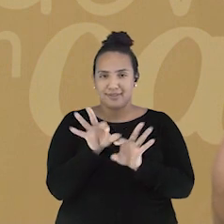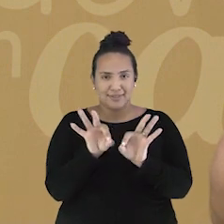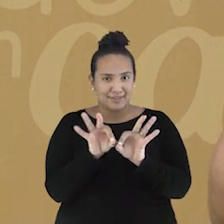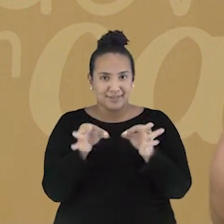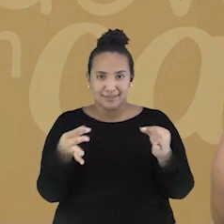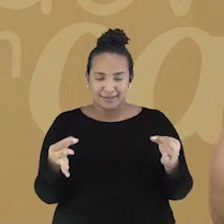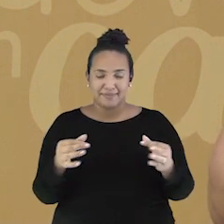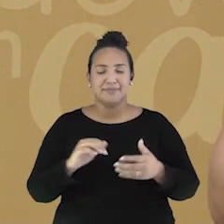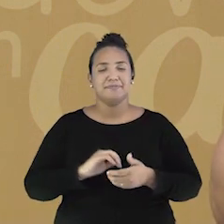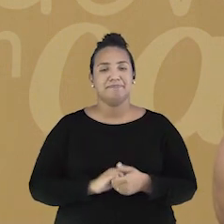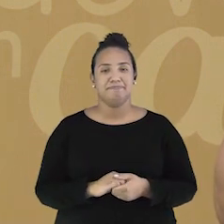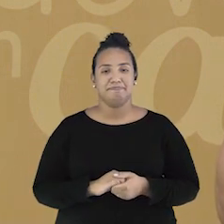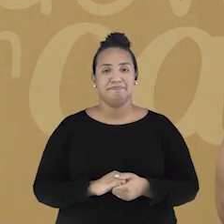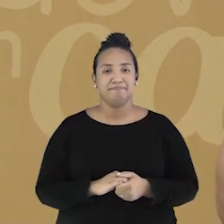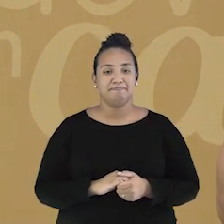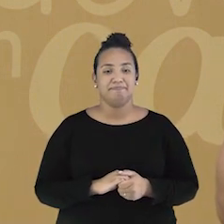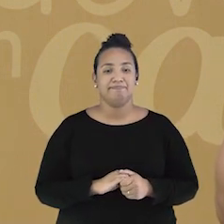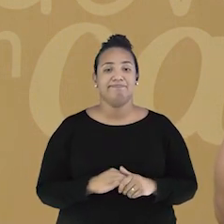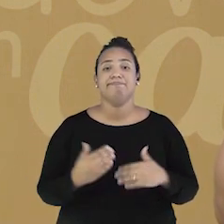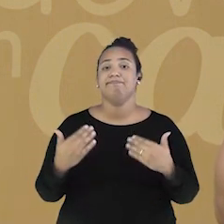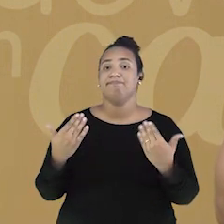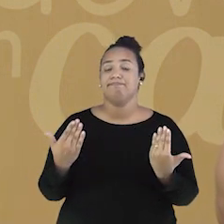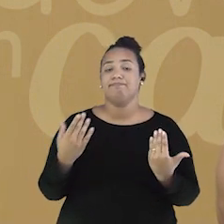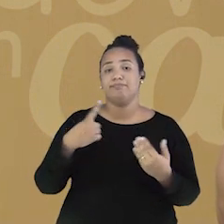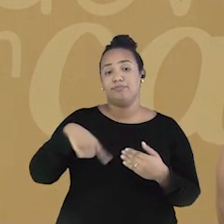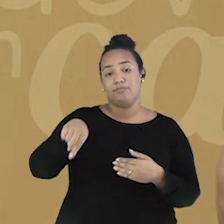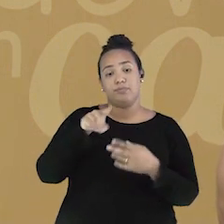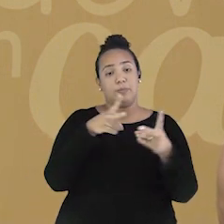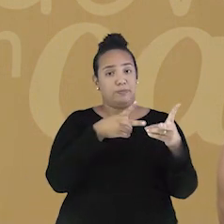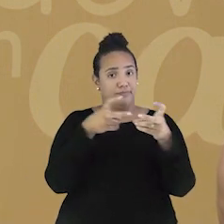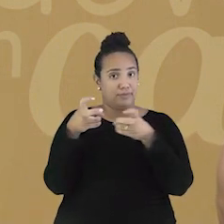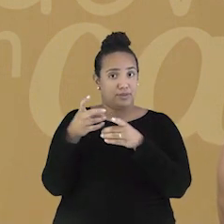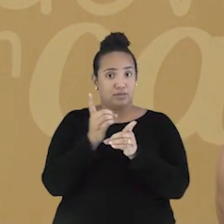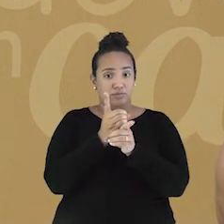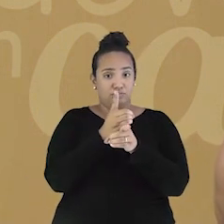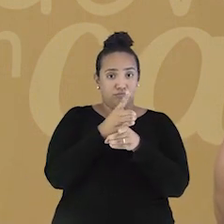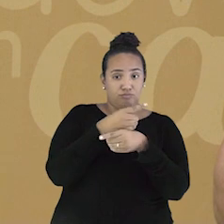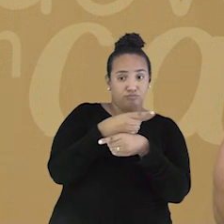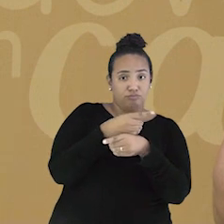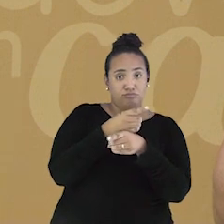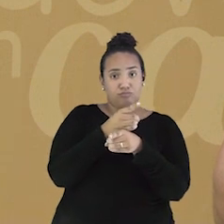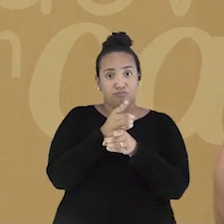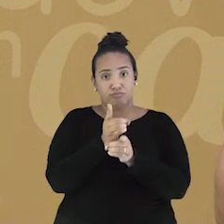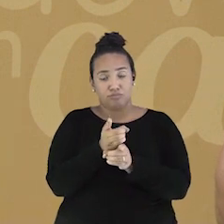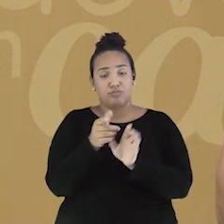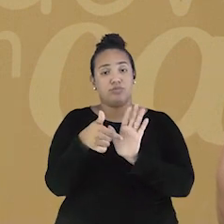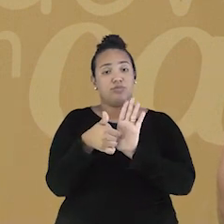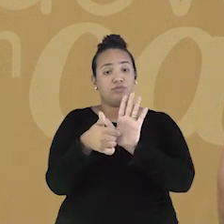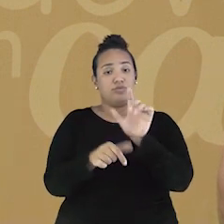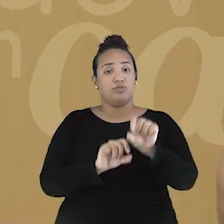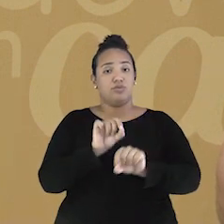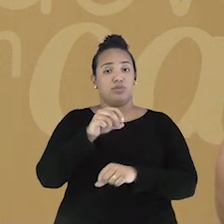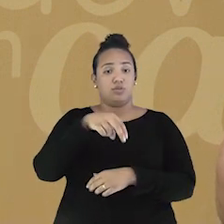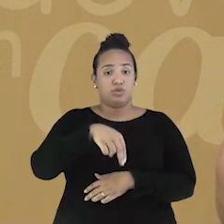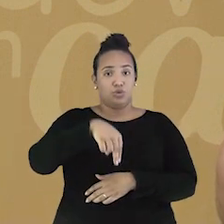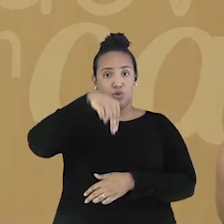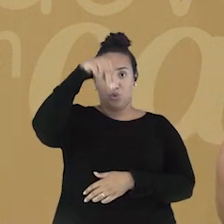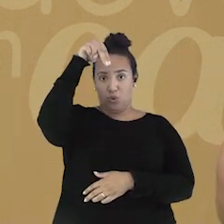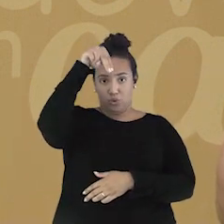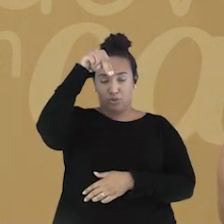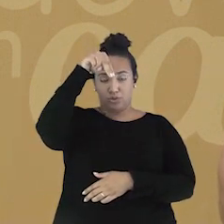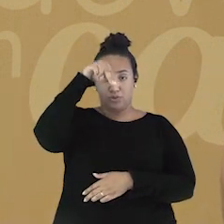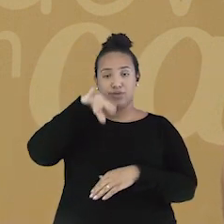simples para a gente entender melhor. Na verdade, identificamos através da bússola, claramente, o ponto cardeal